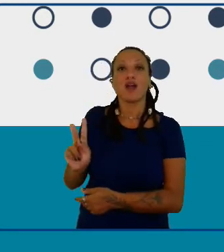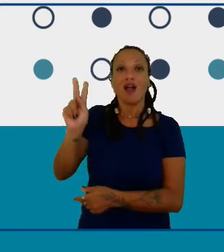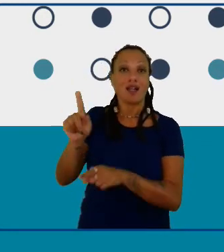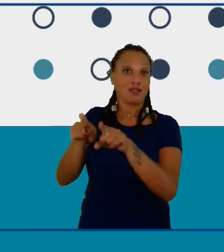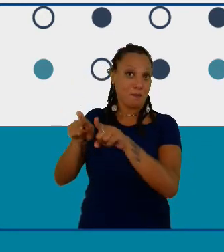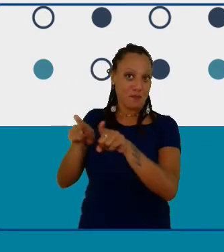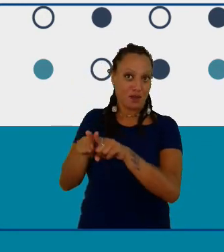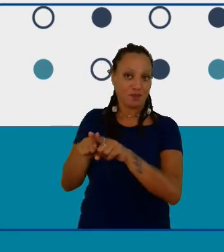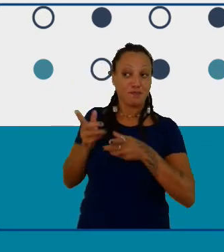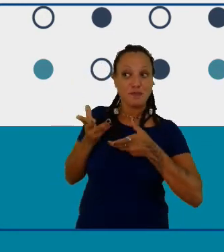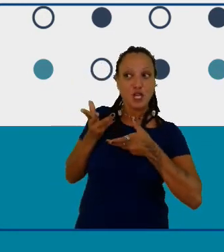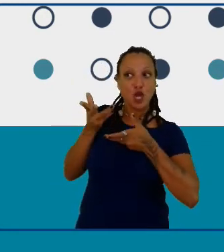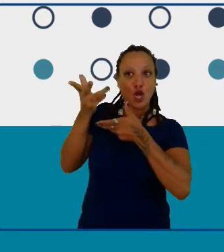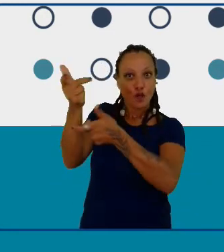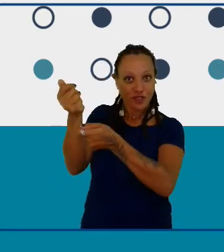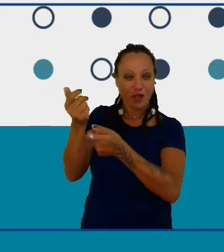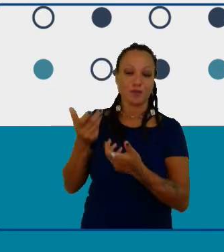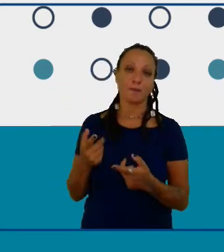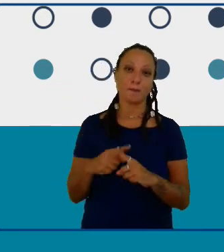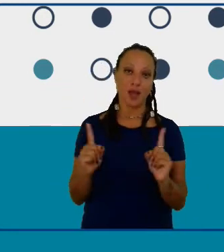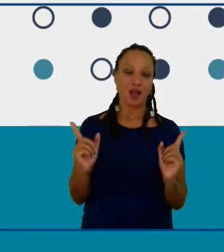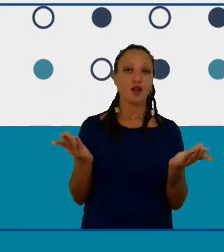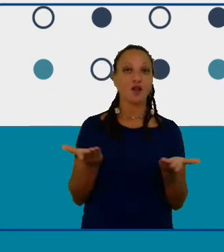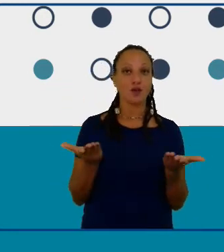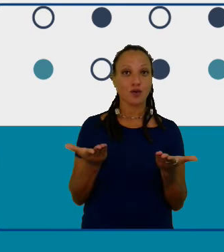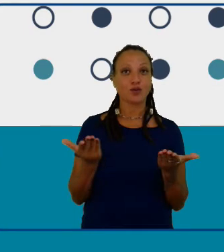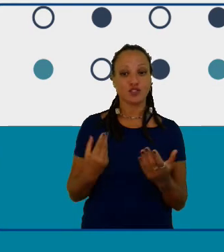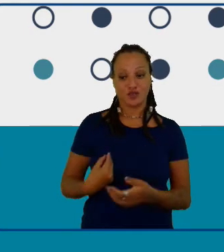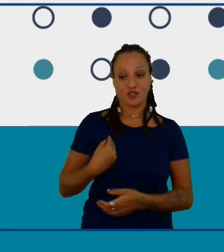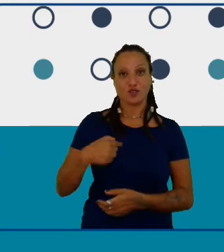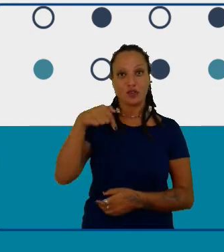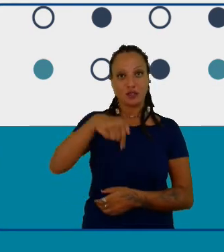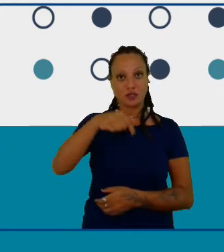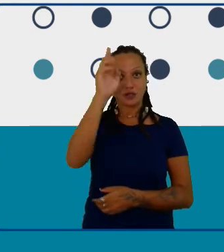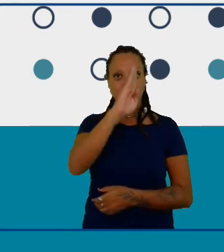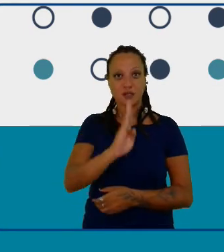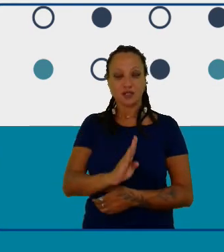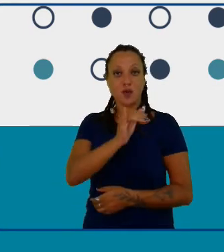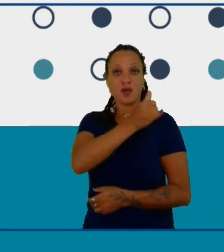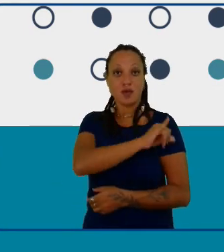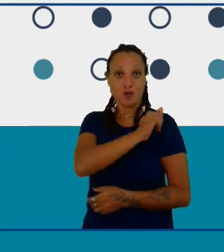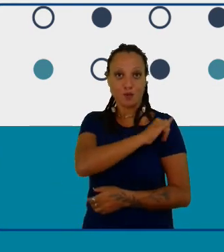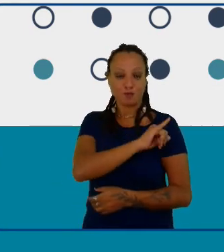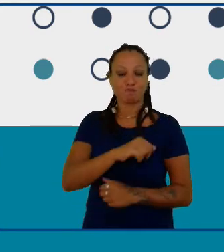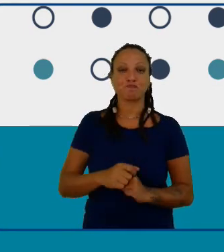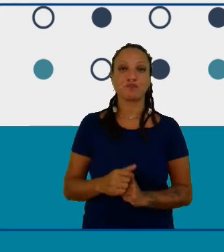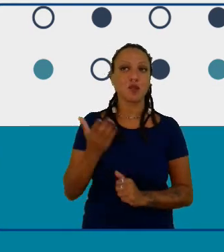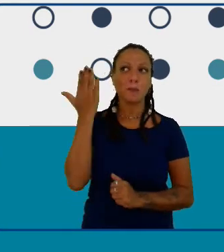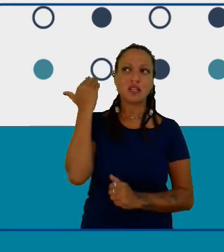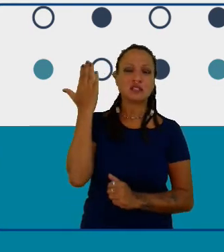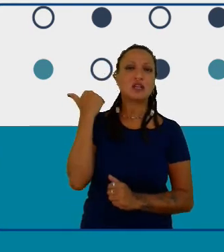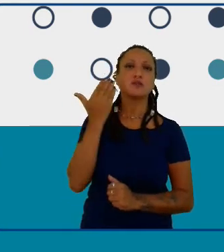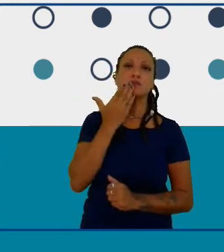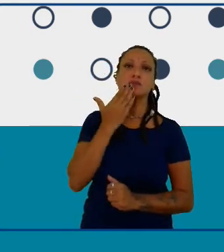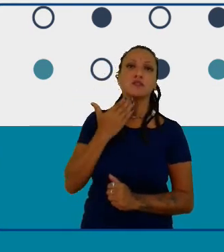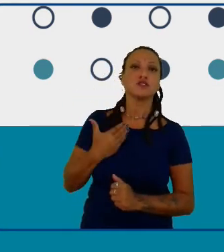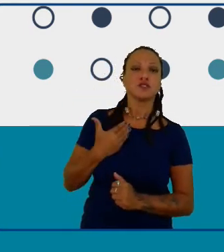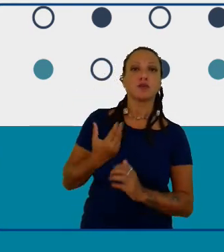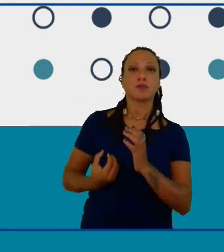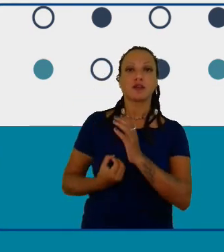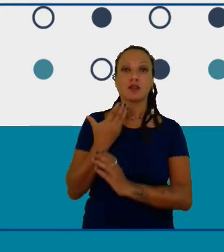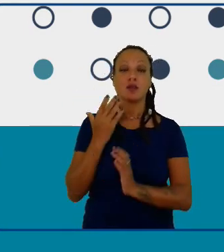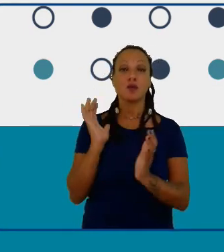hoje no Rio de Janeiro no Brasil e aí eles me chamaram para falar sobre criar um clube de ciências da computação